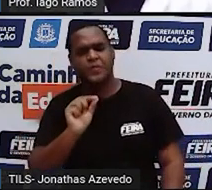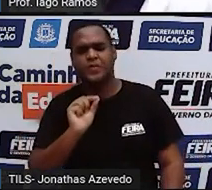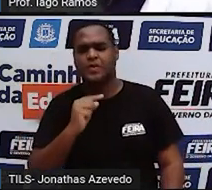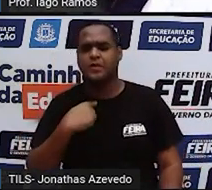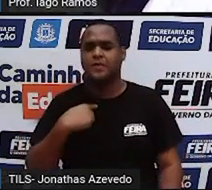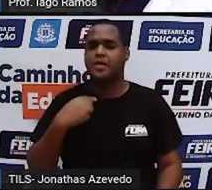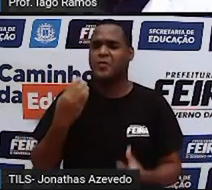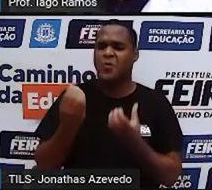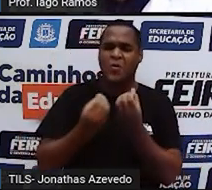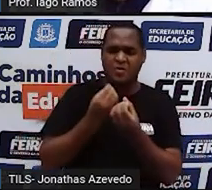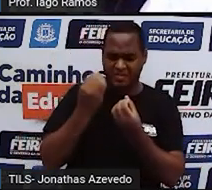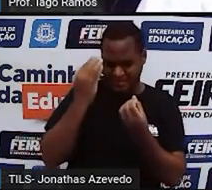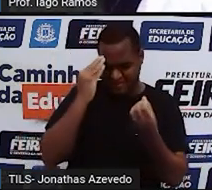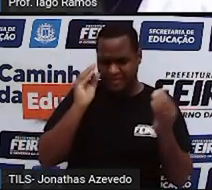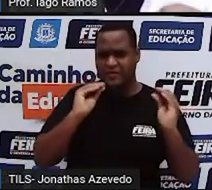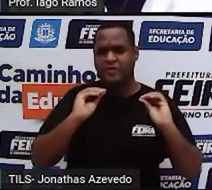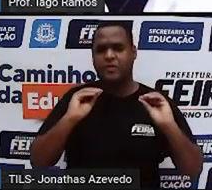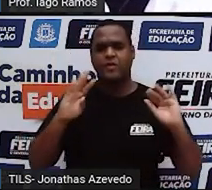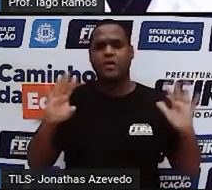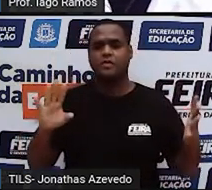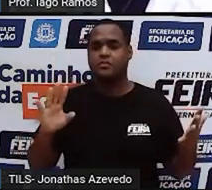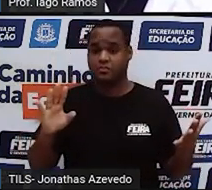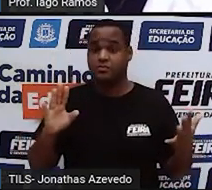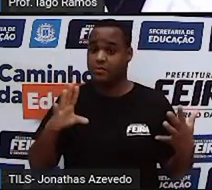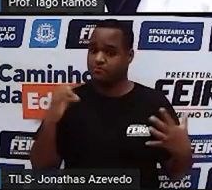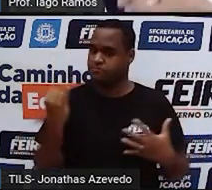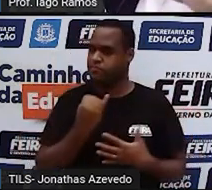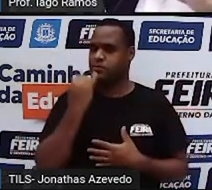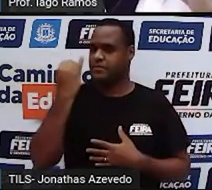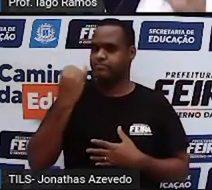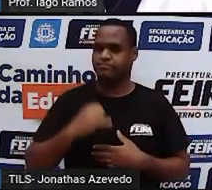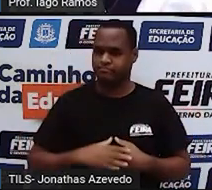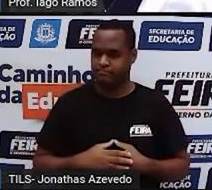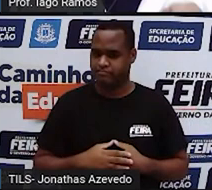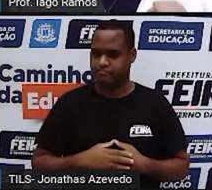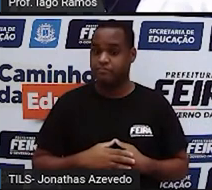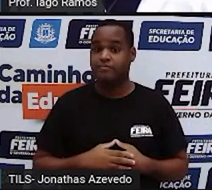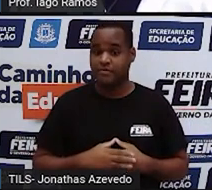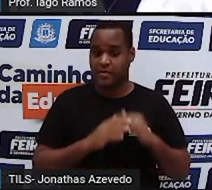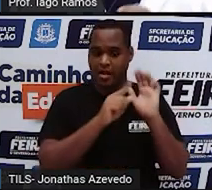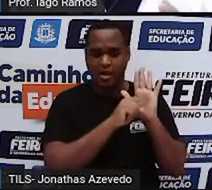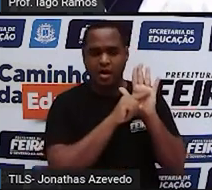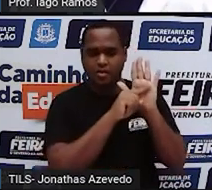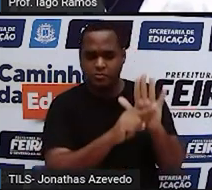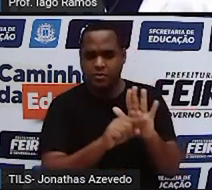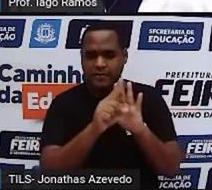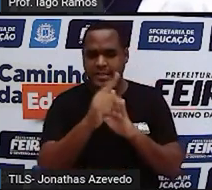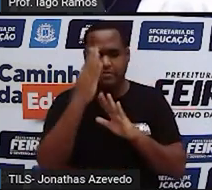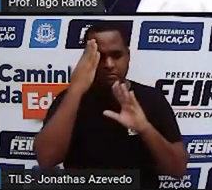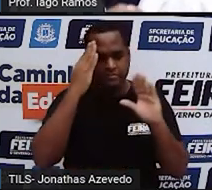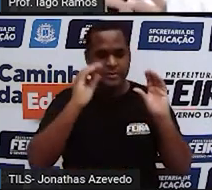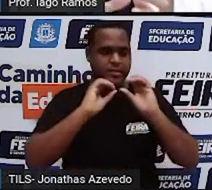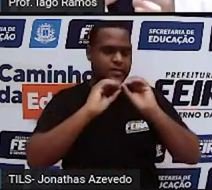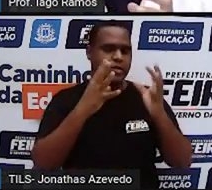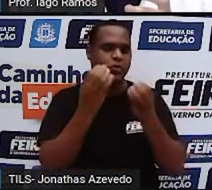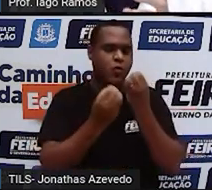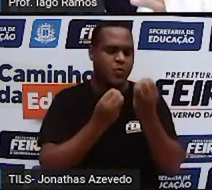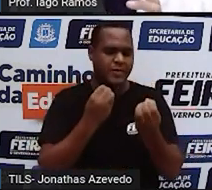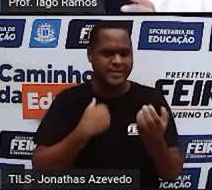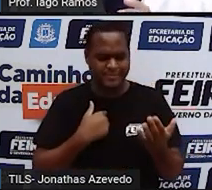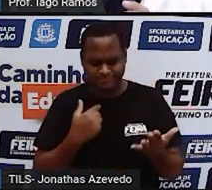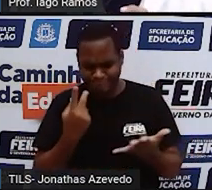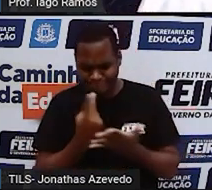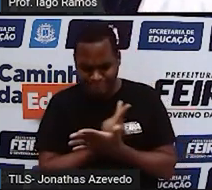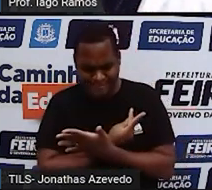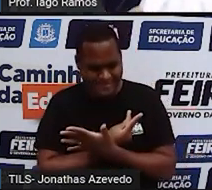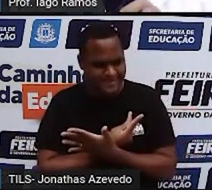você entendeu. Isso é muito importante. Isso te ajuda a saber aonde você deve prestar